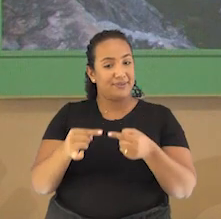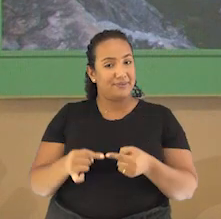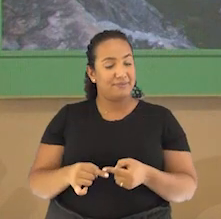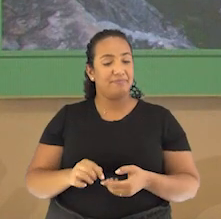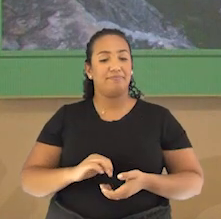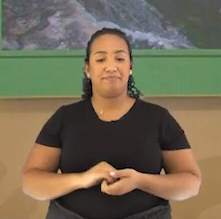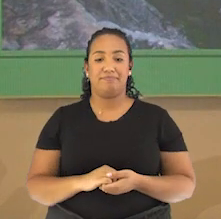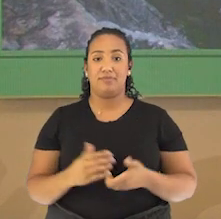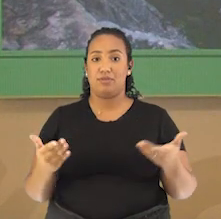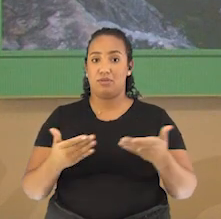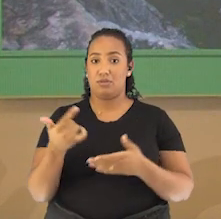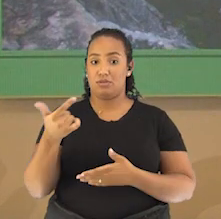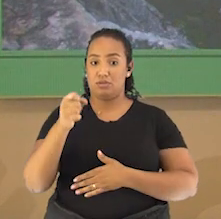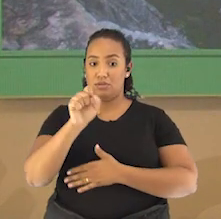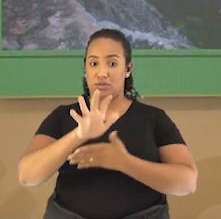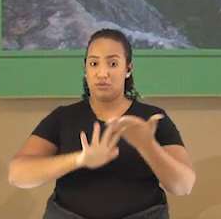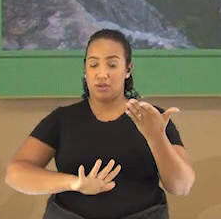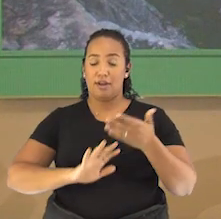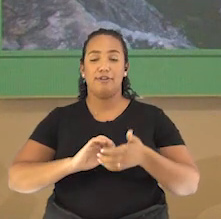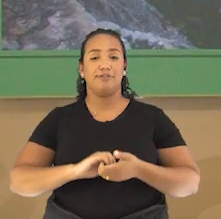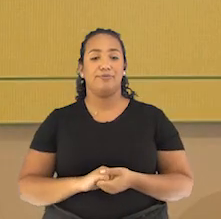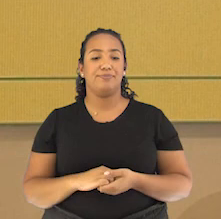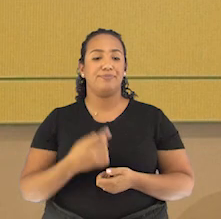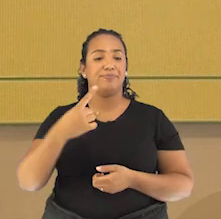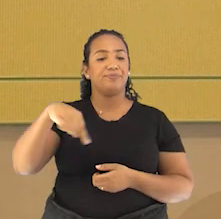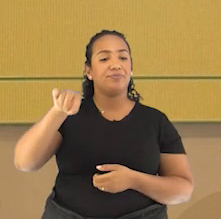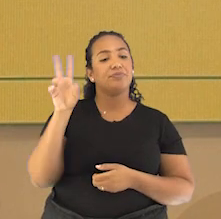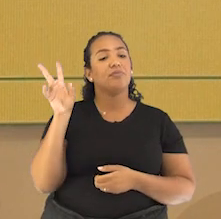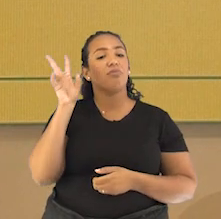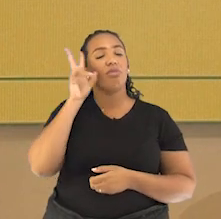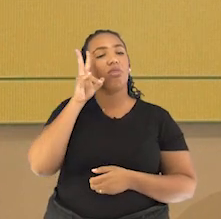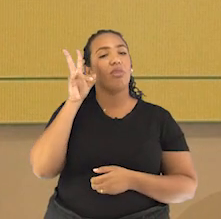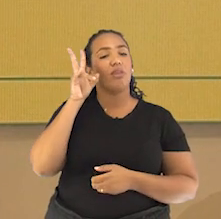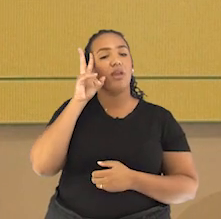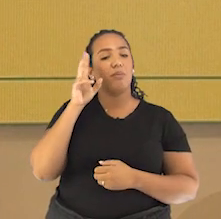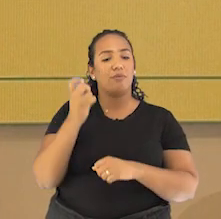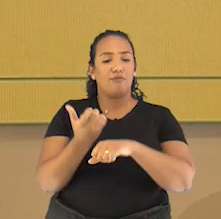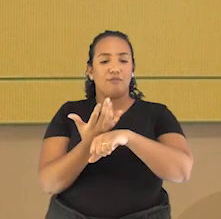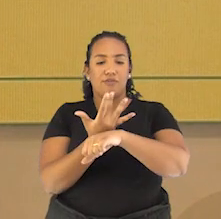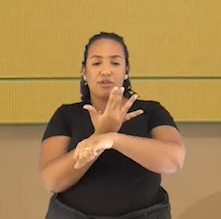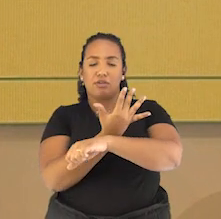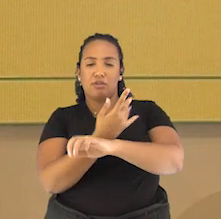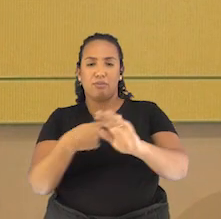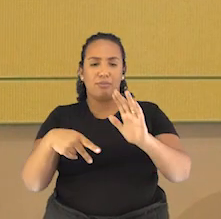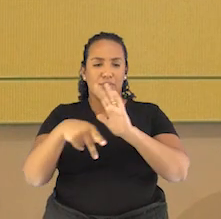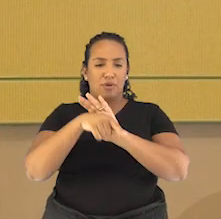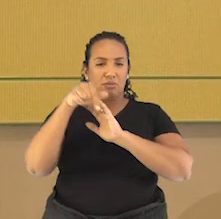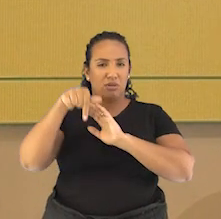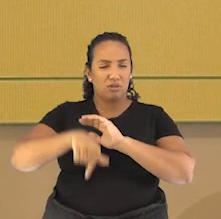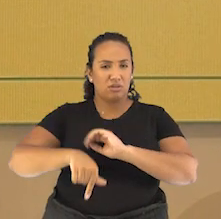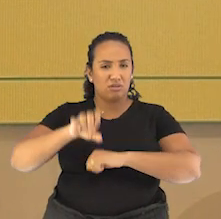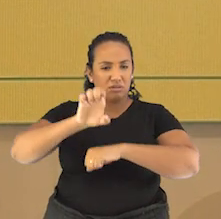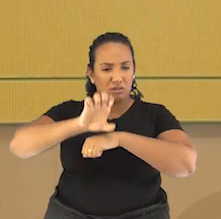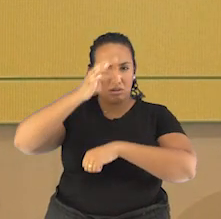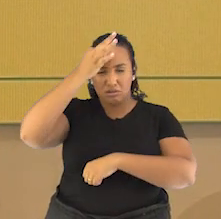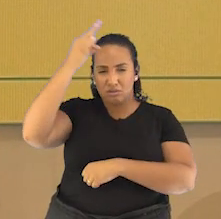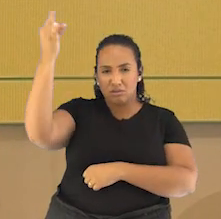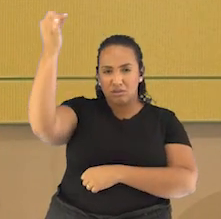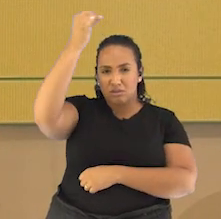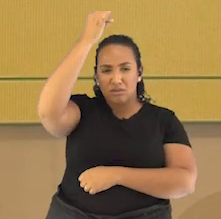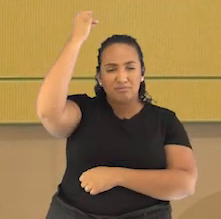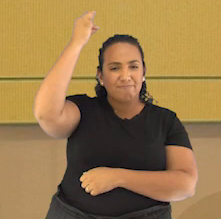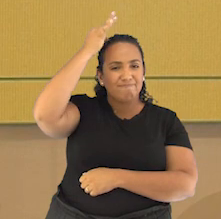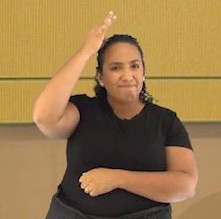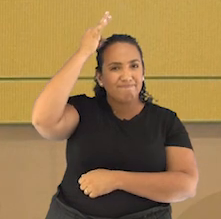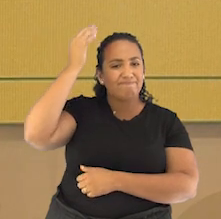estudamos hoje. Prontos para a próxima questão? Vocês se lembram qual tipo de vegetação é predominante